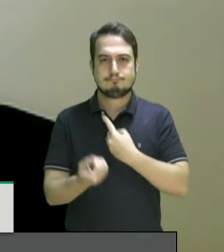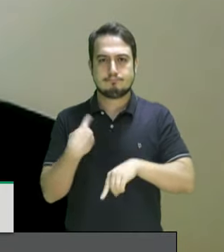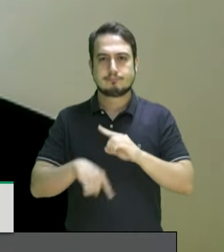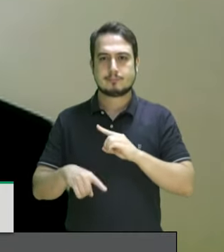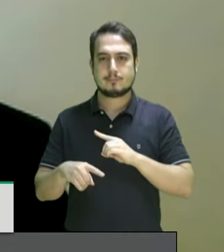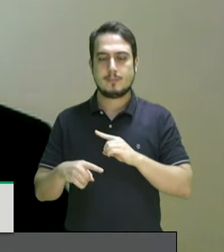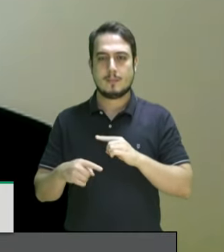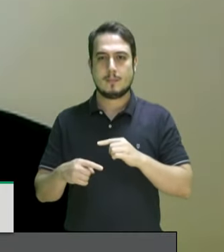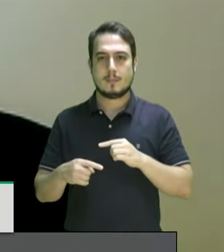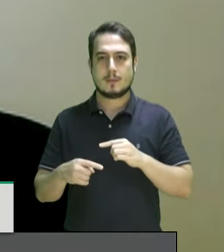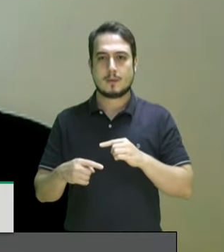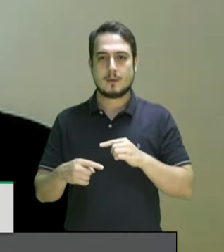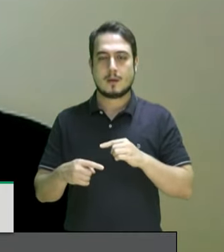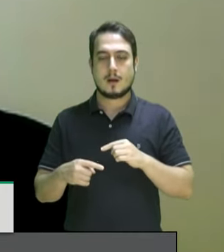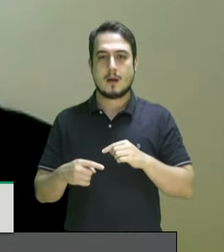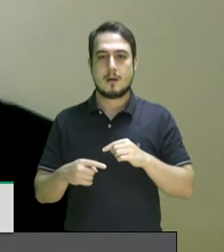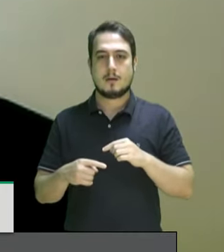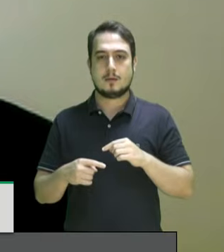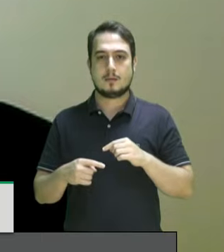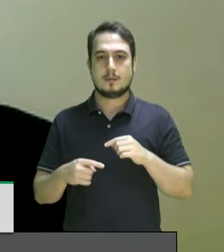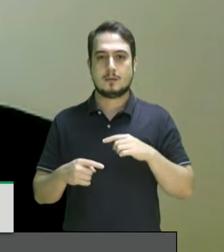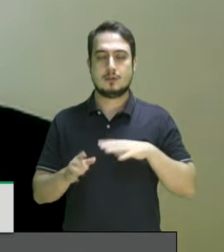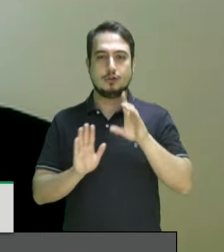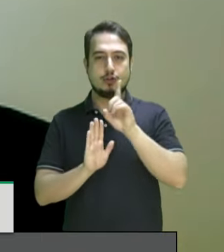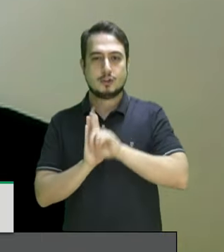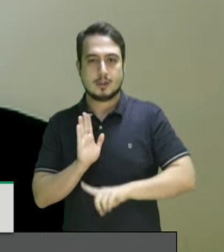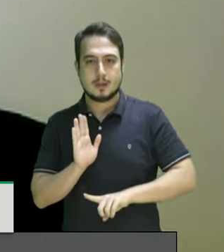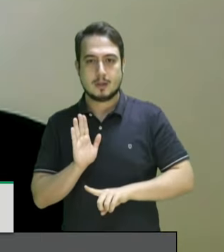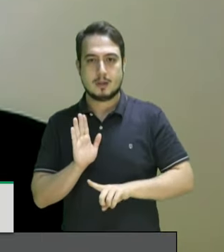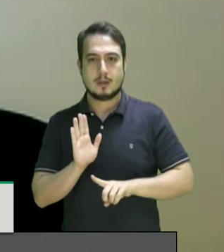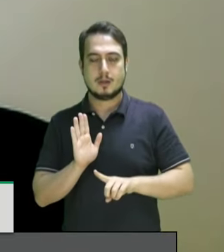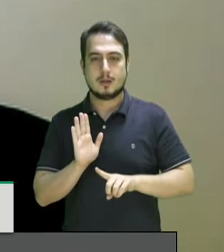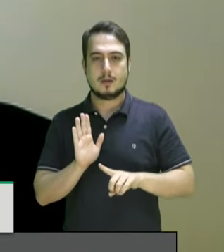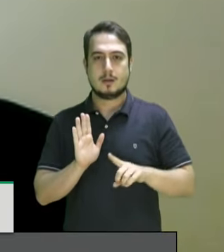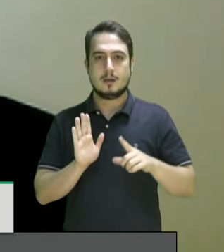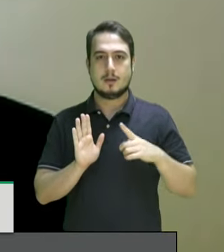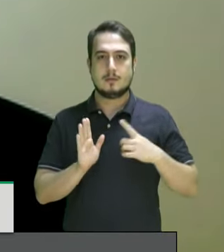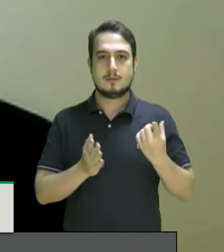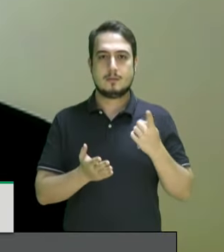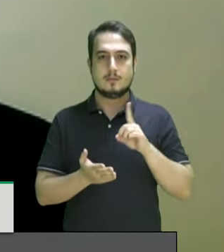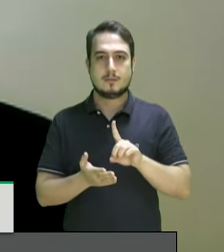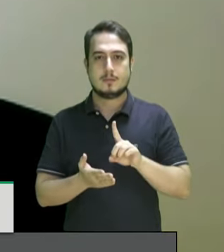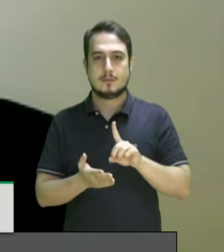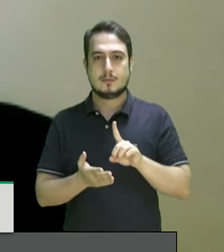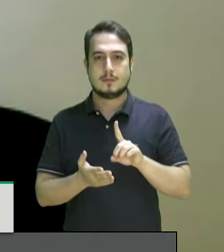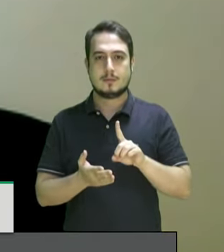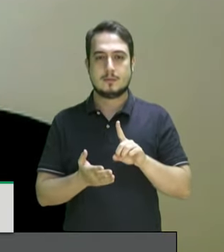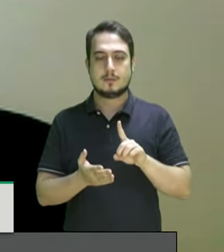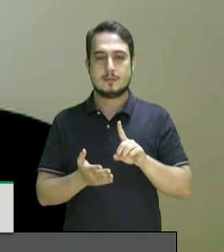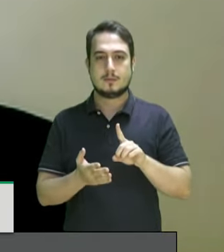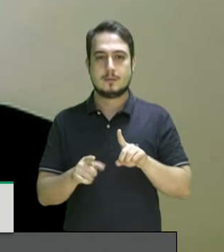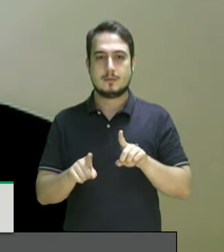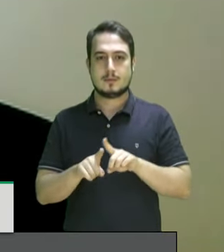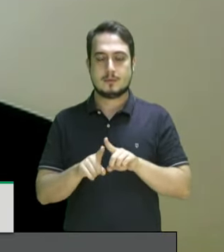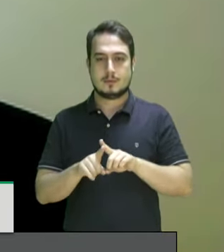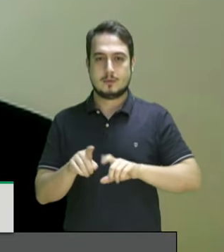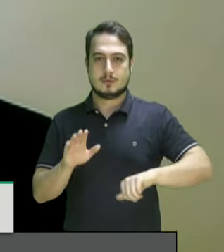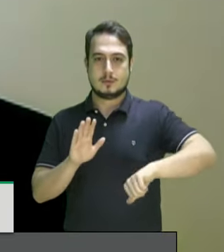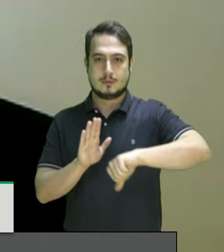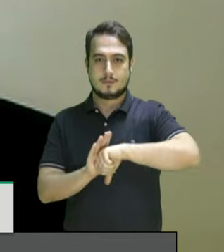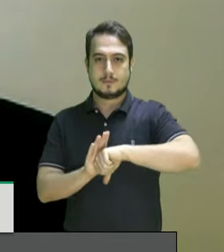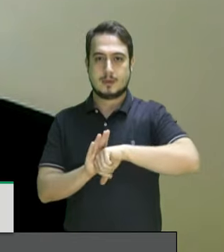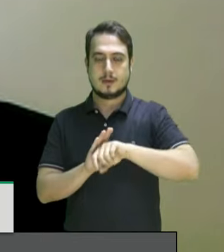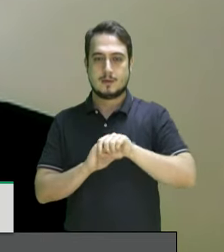principalmente se tratando do direito a qual parte enquanto advogado criminalista jurista